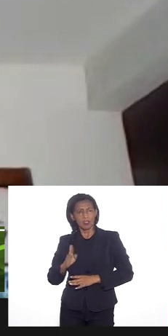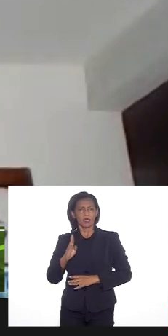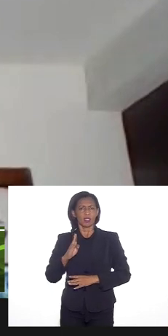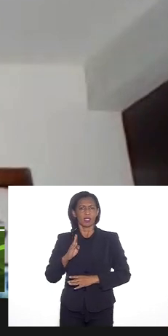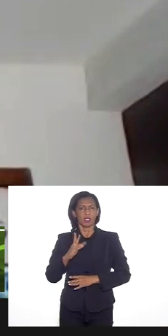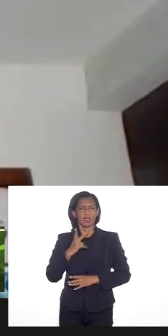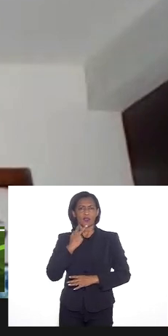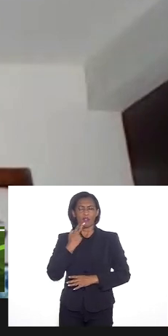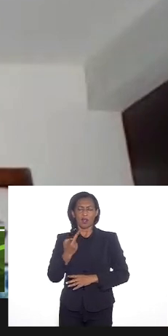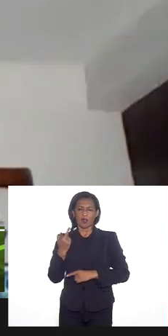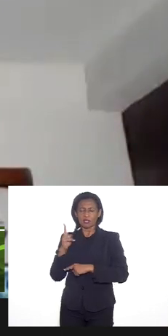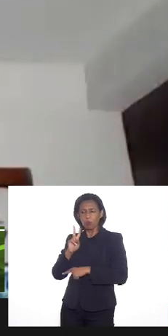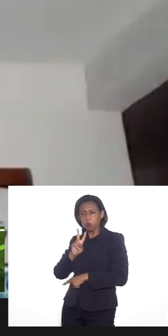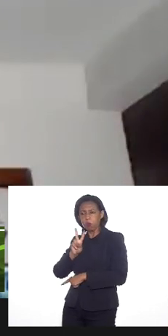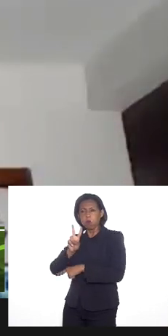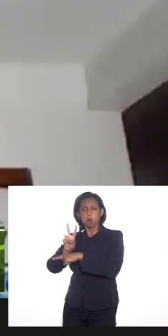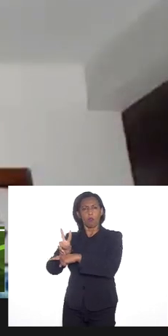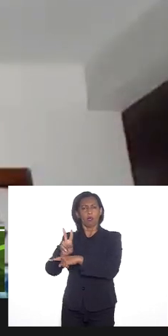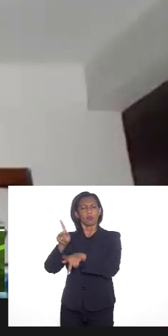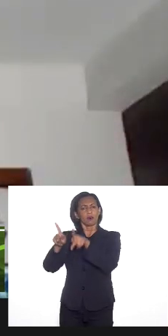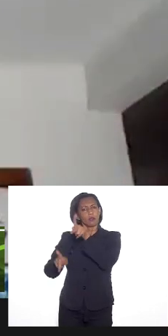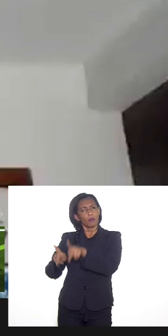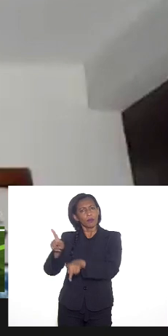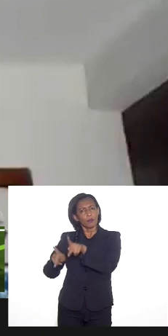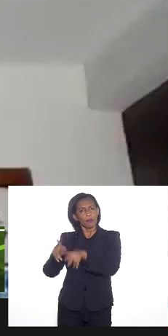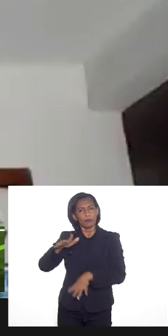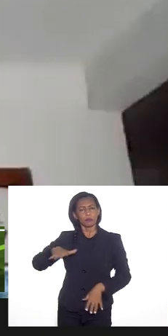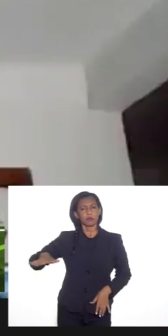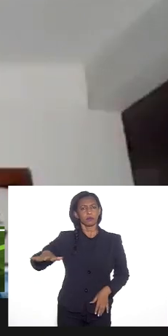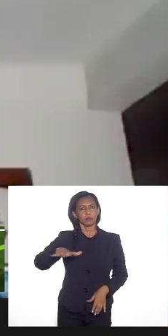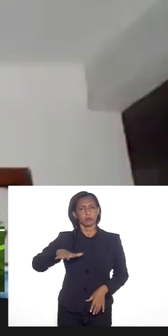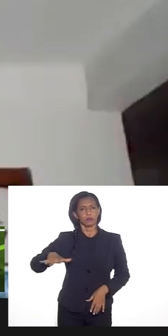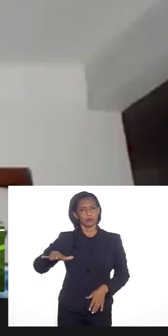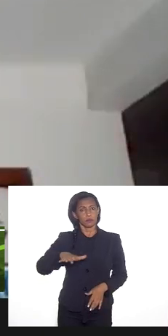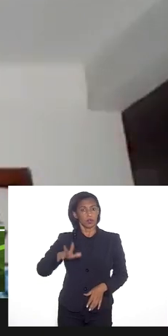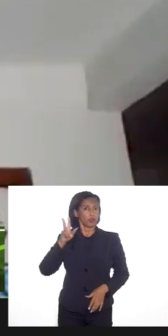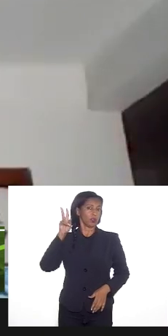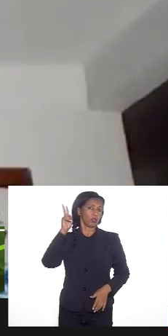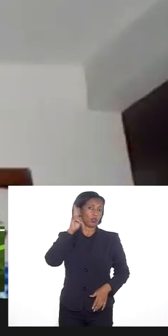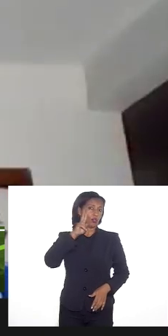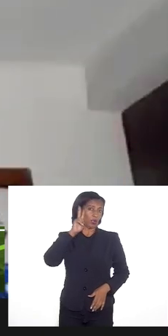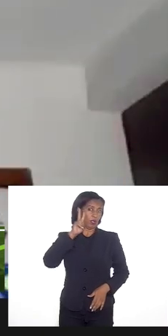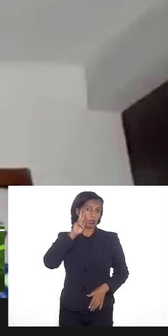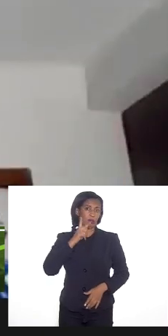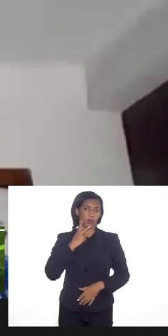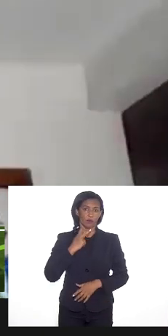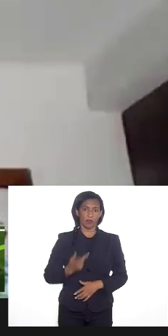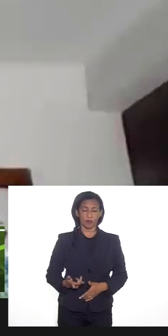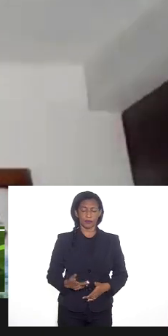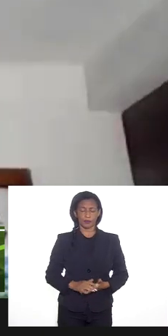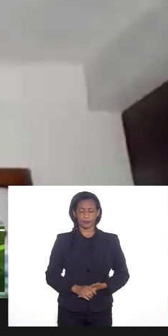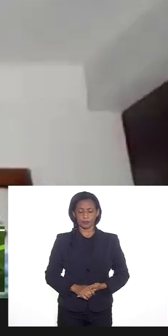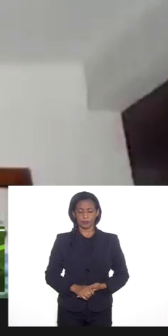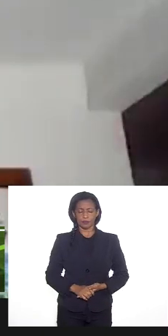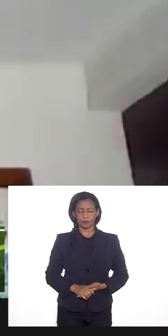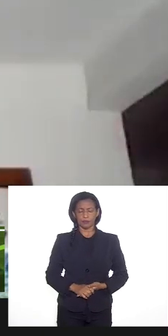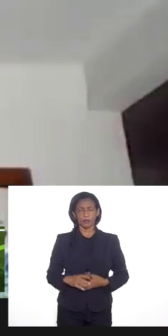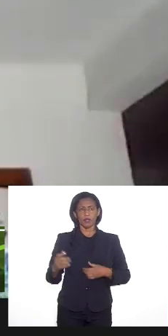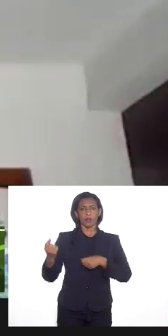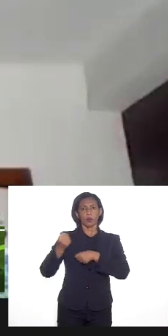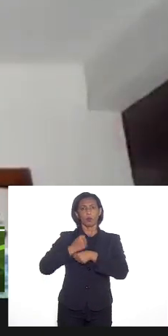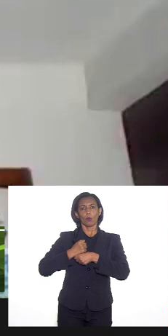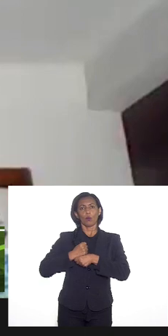salvaguarda dessas populações, historicamente falando. desde a década de 80,